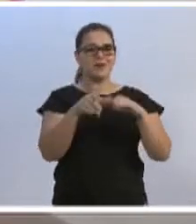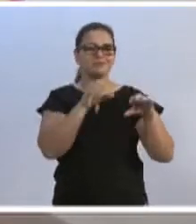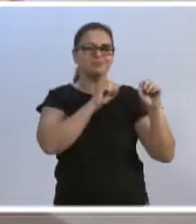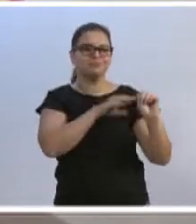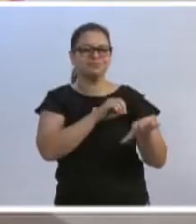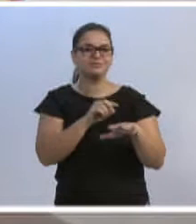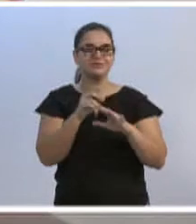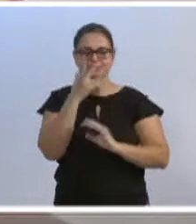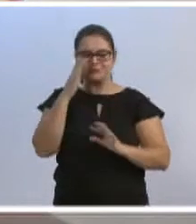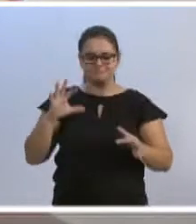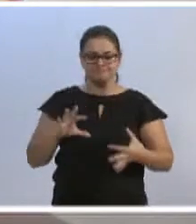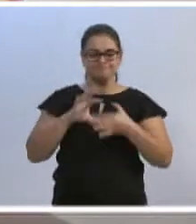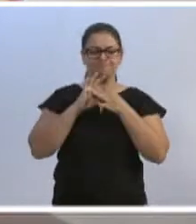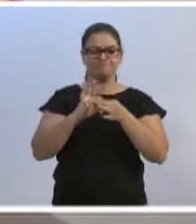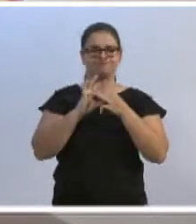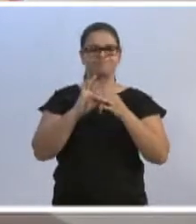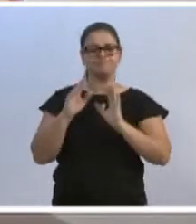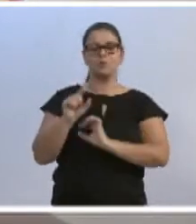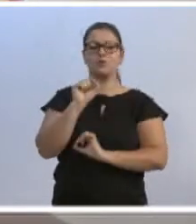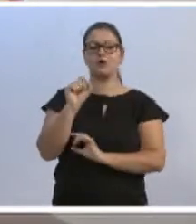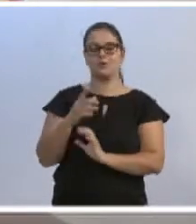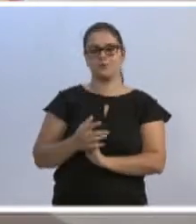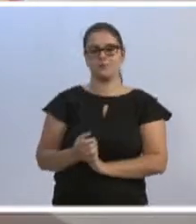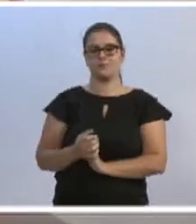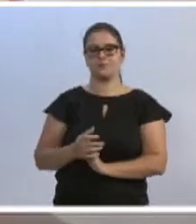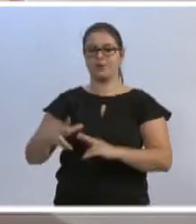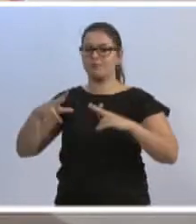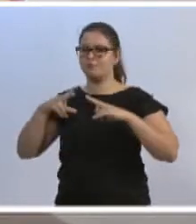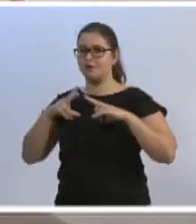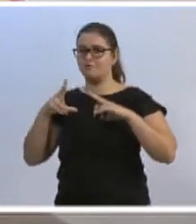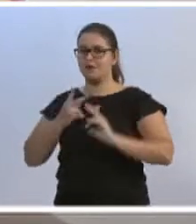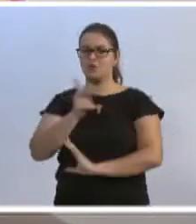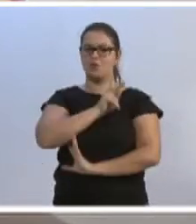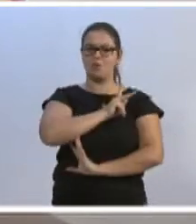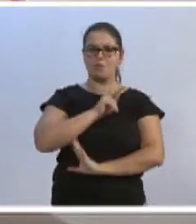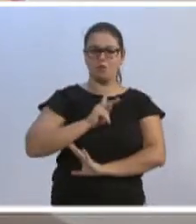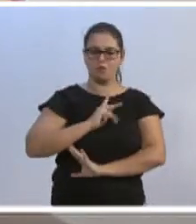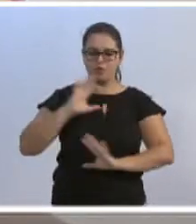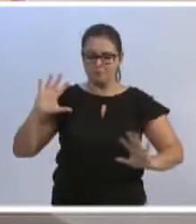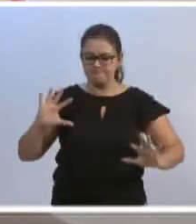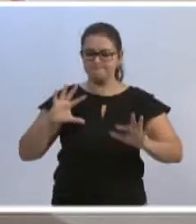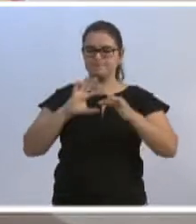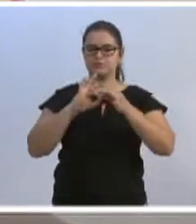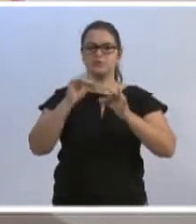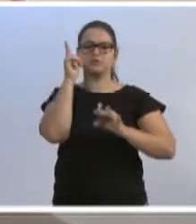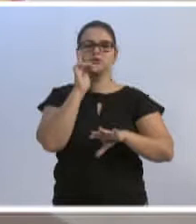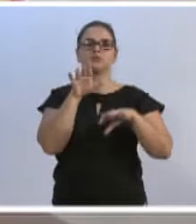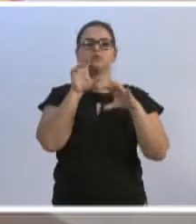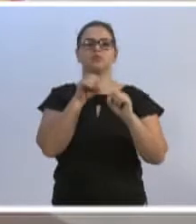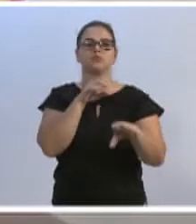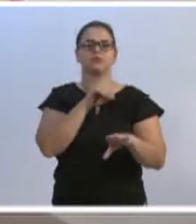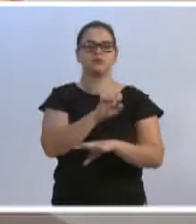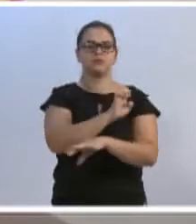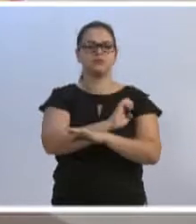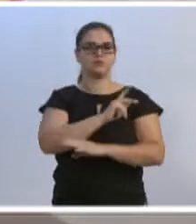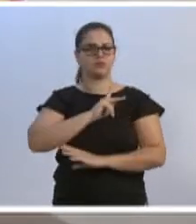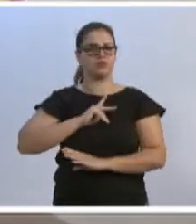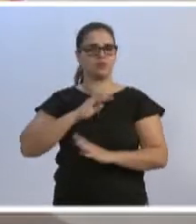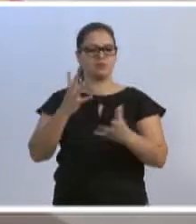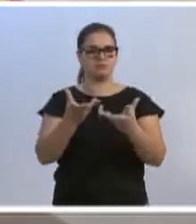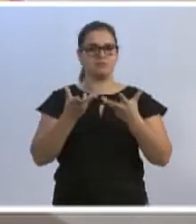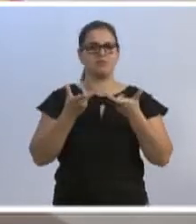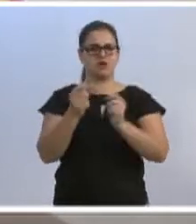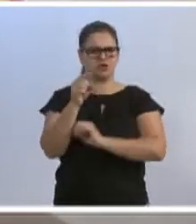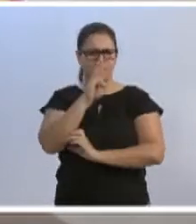Eu acho que é nessa parceria entre o privado e o público que a gente consegue fazer uma educação pública de qualidade, não